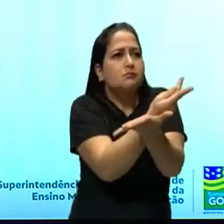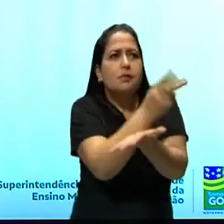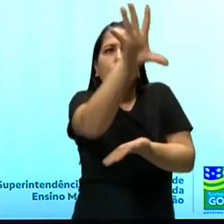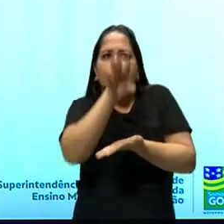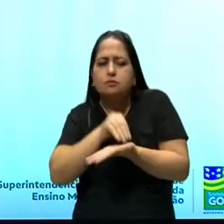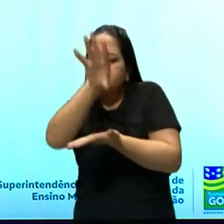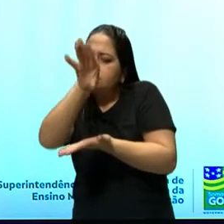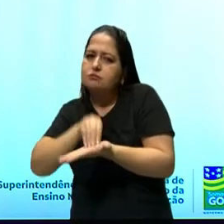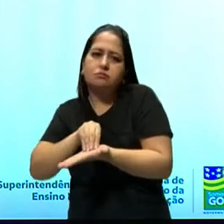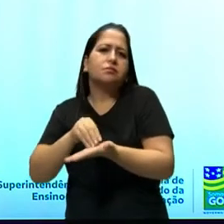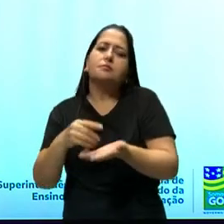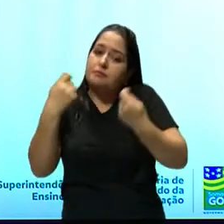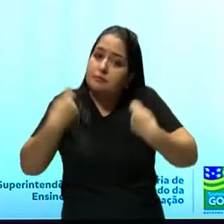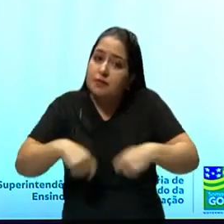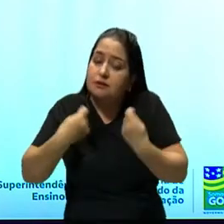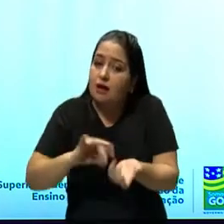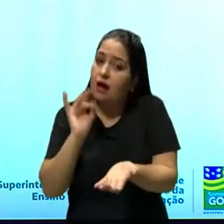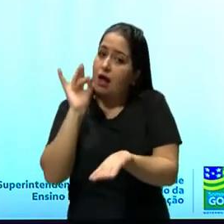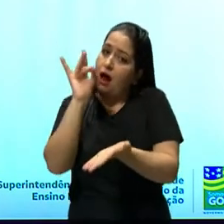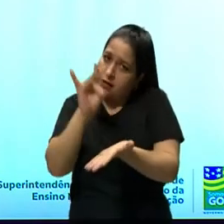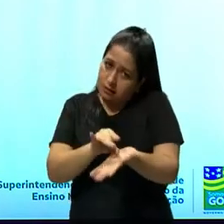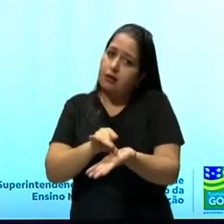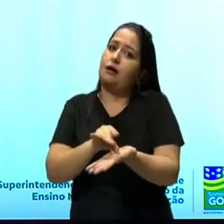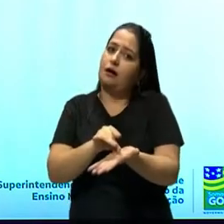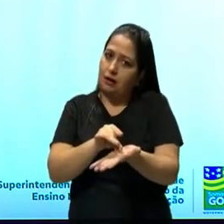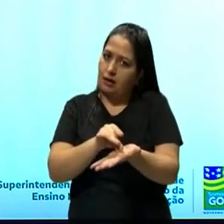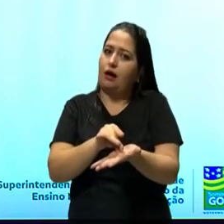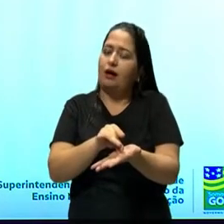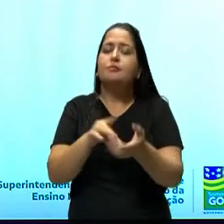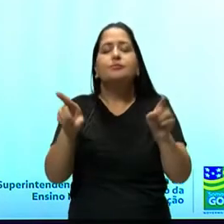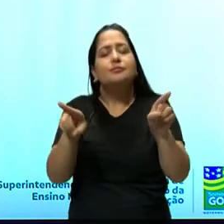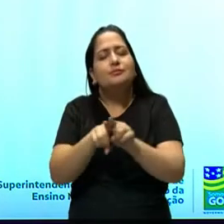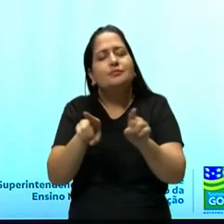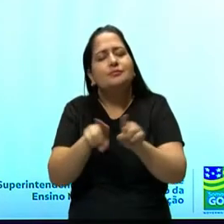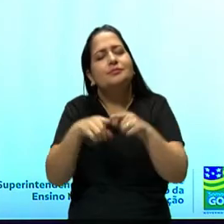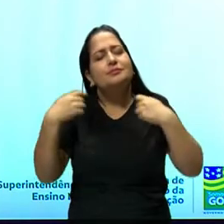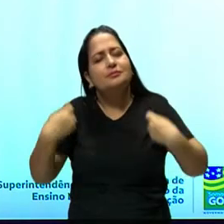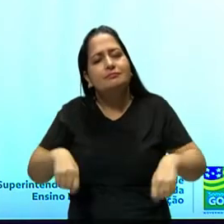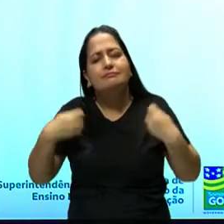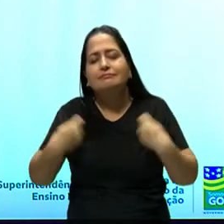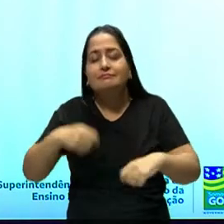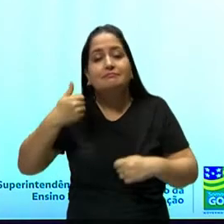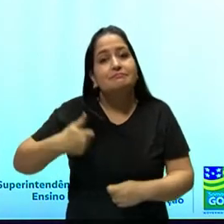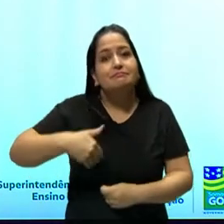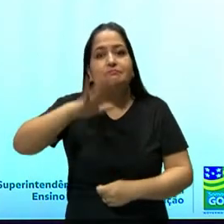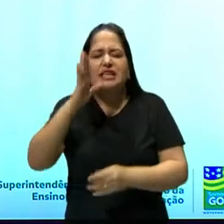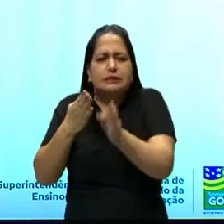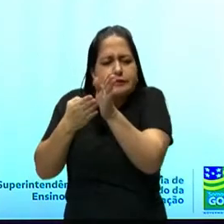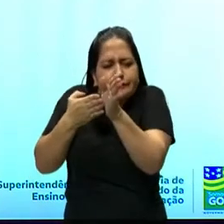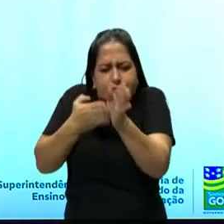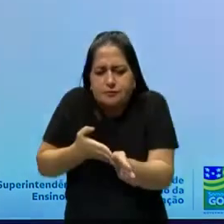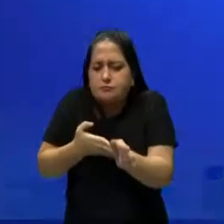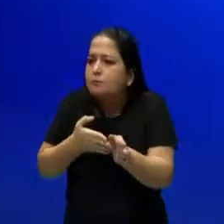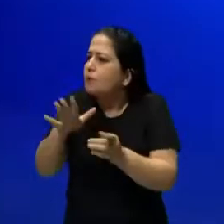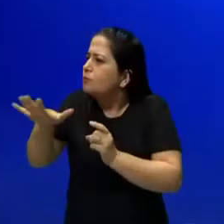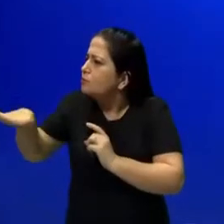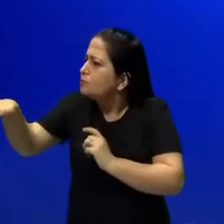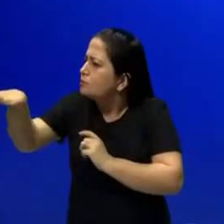realidade e nós vamos buscar uma representação muito fiel da realidade.